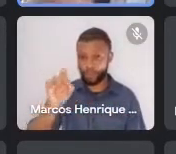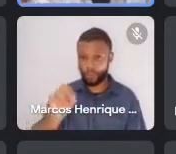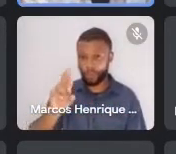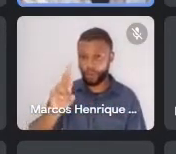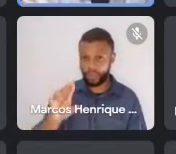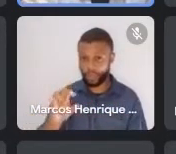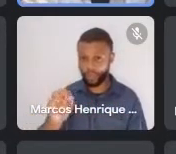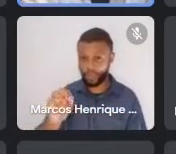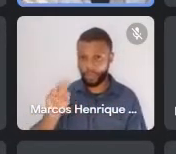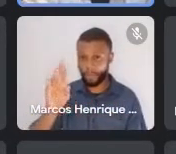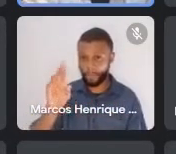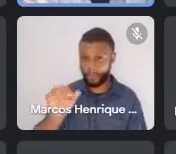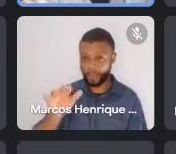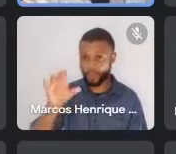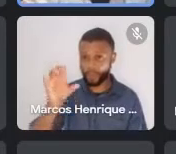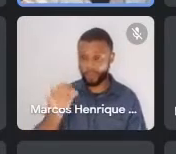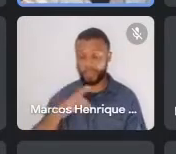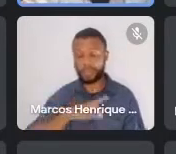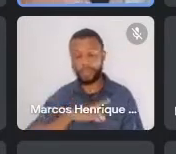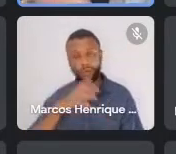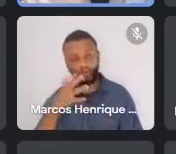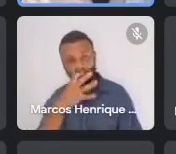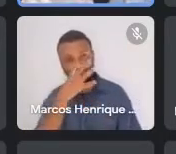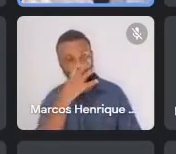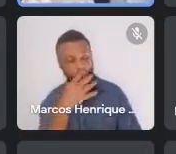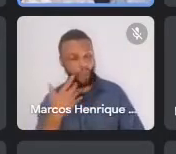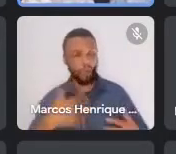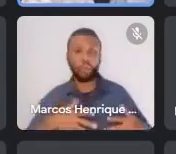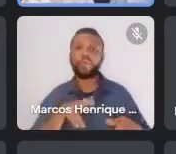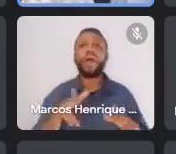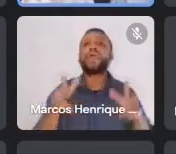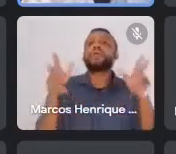tais e quais por aí, né? De hoje em dia.